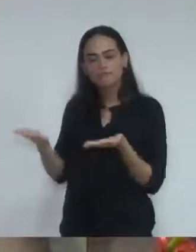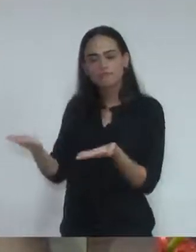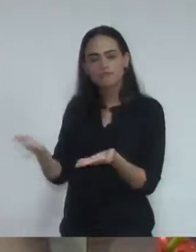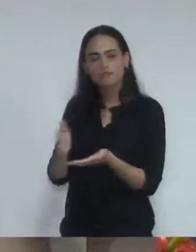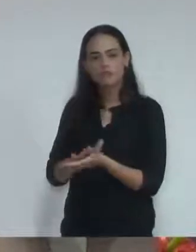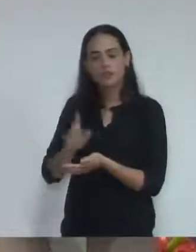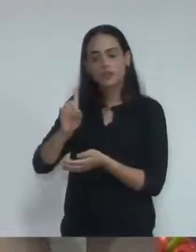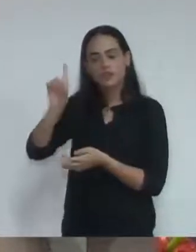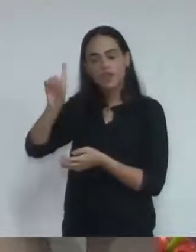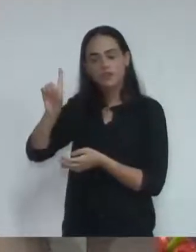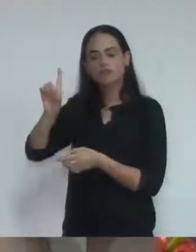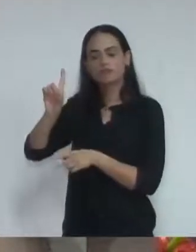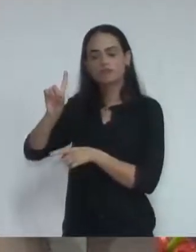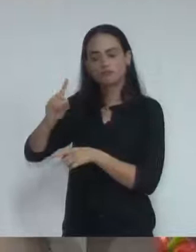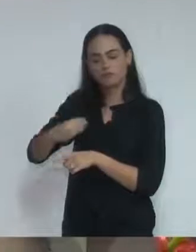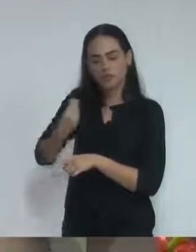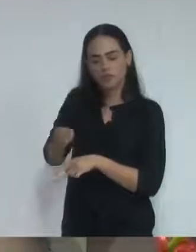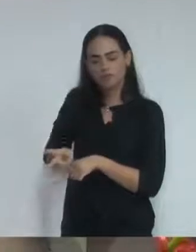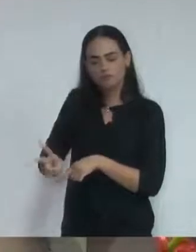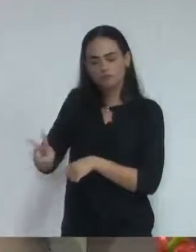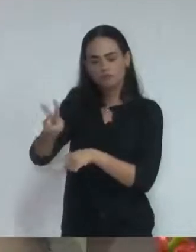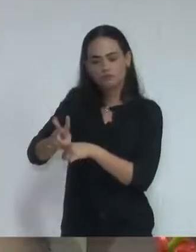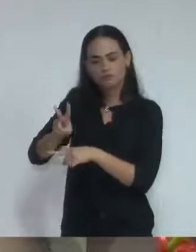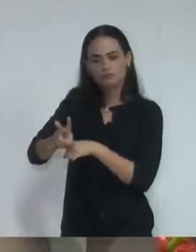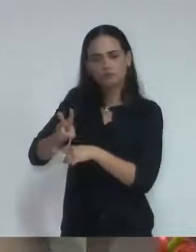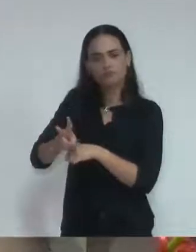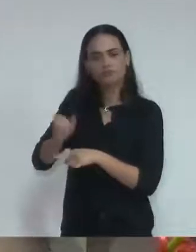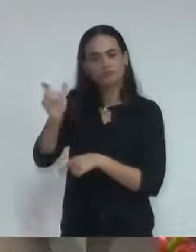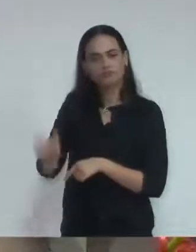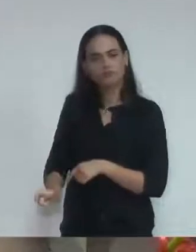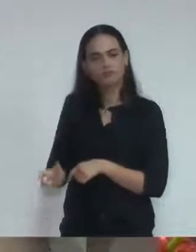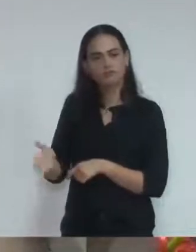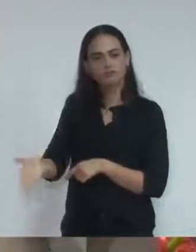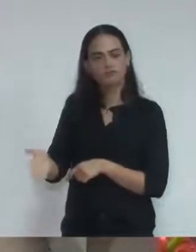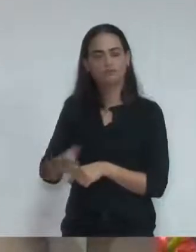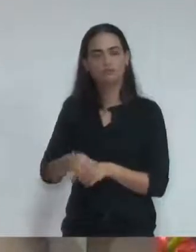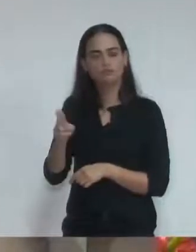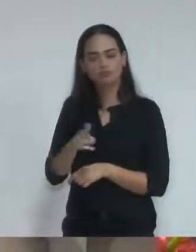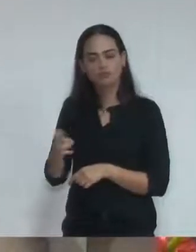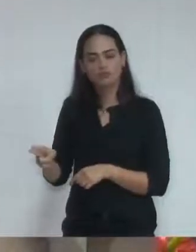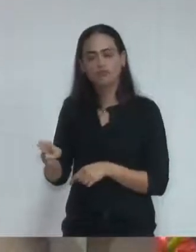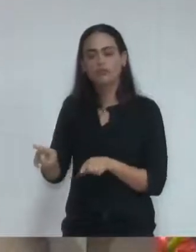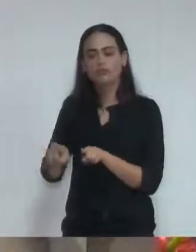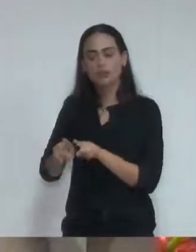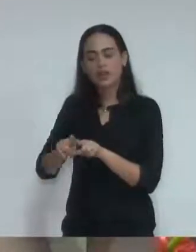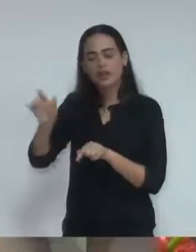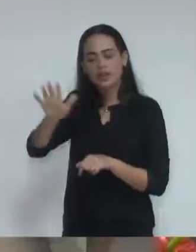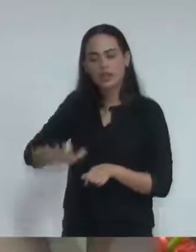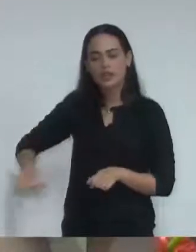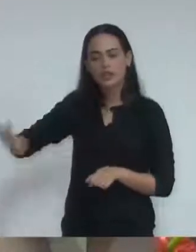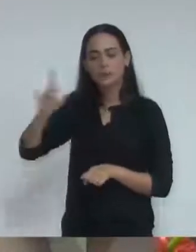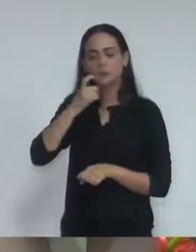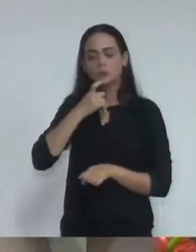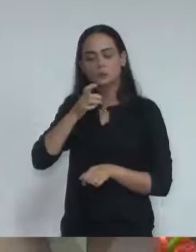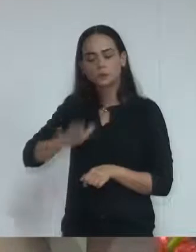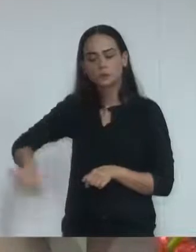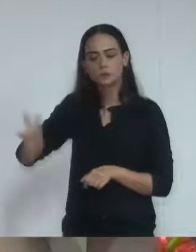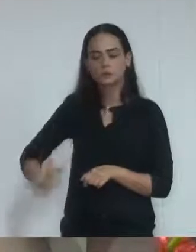Deus lhe conserve sempre e que promova tão bons trabalhos naquela região como promoveu aqui.